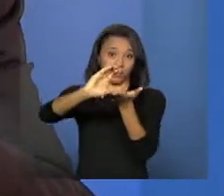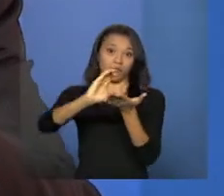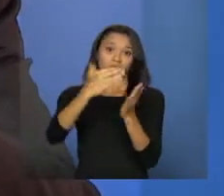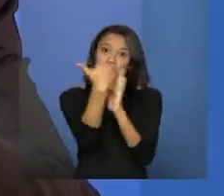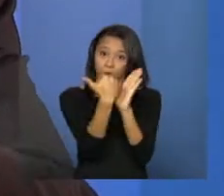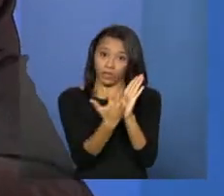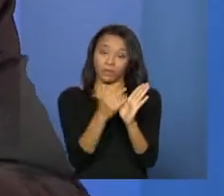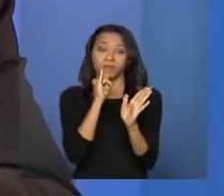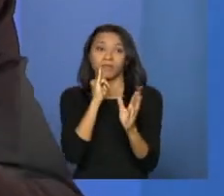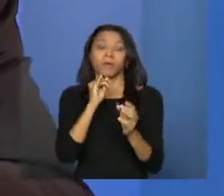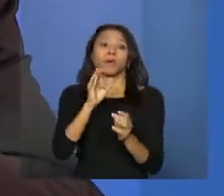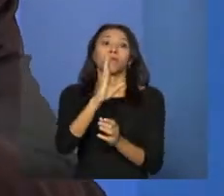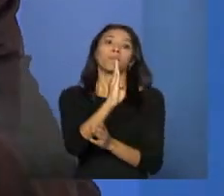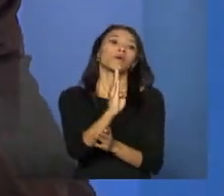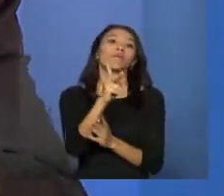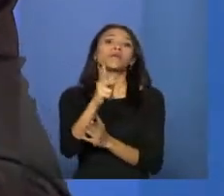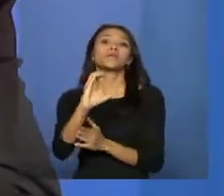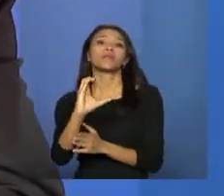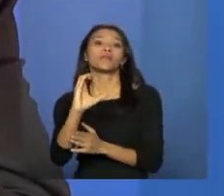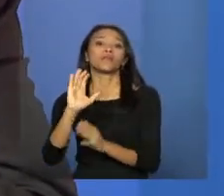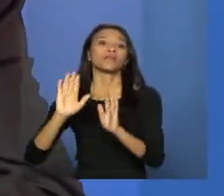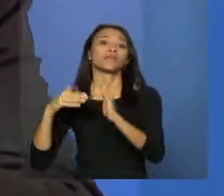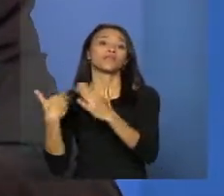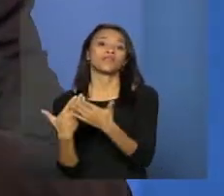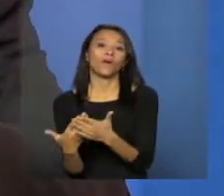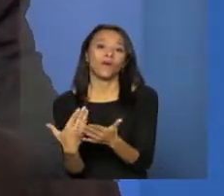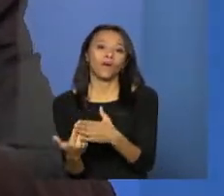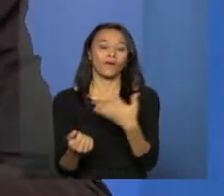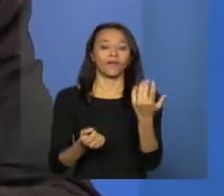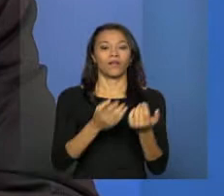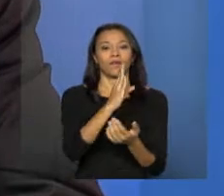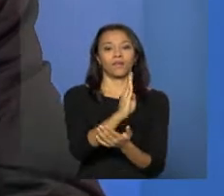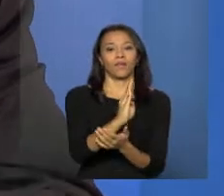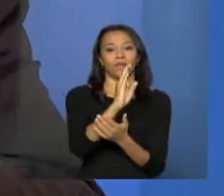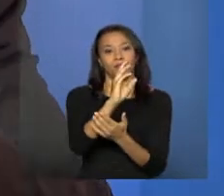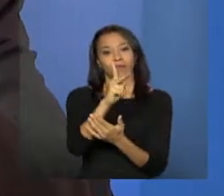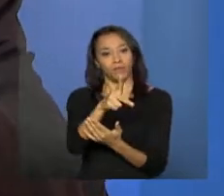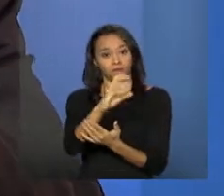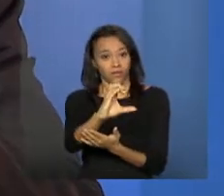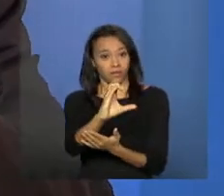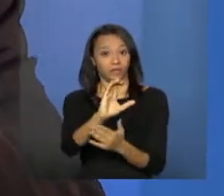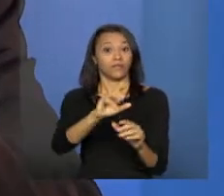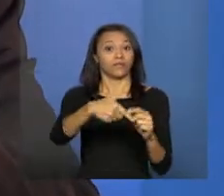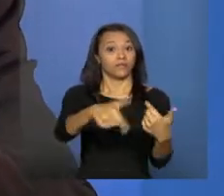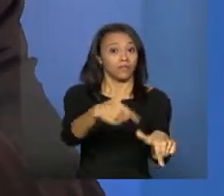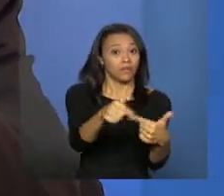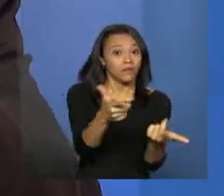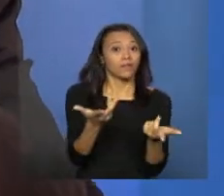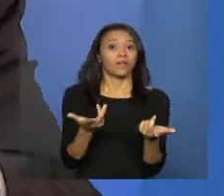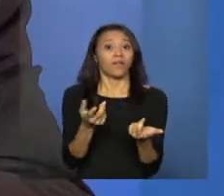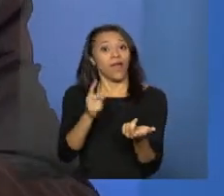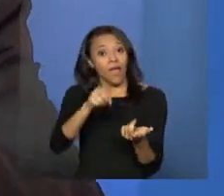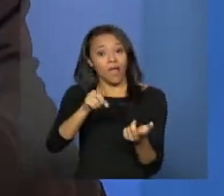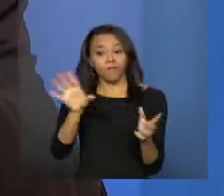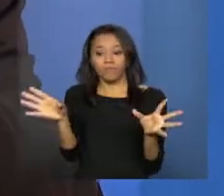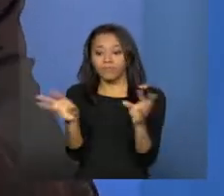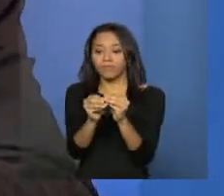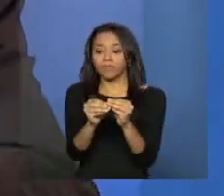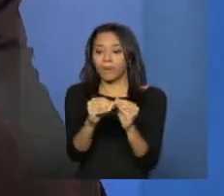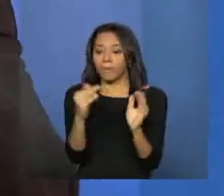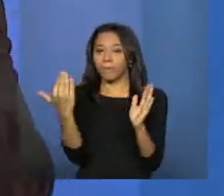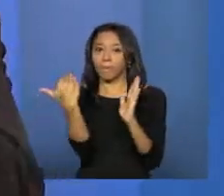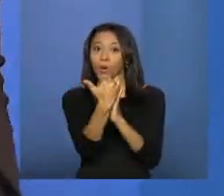BPC Escola, o BPC Trabalho, Acessuas Trabalho, são programas que foram construídos,